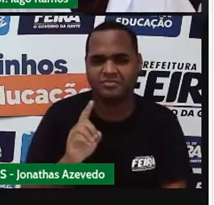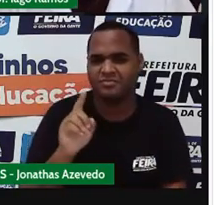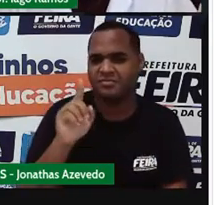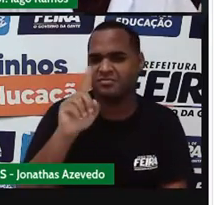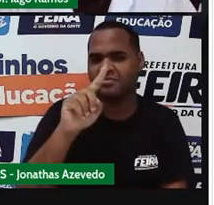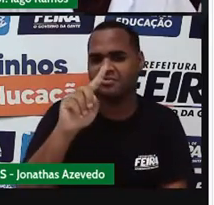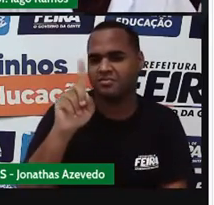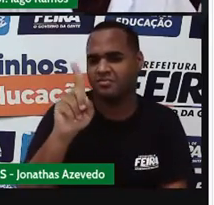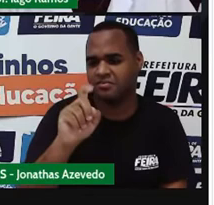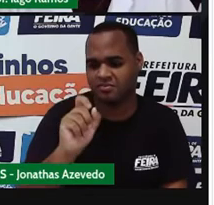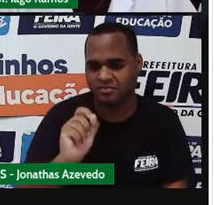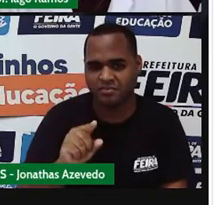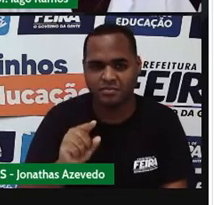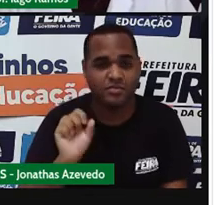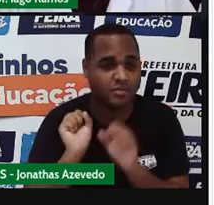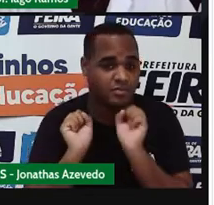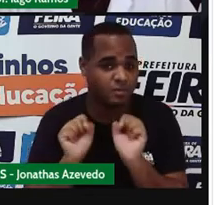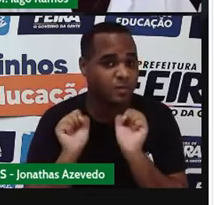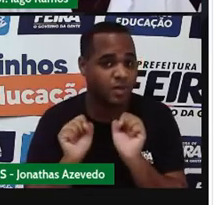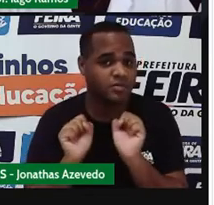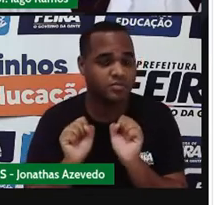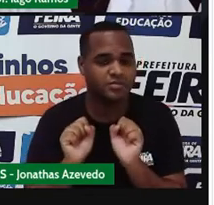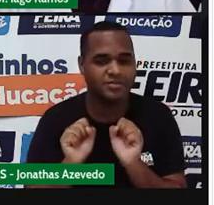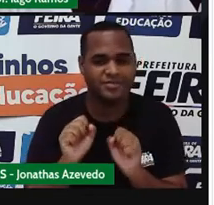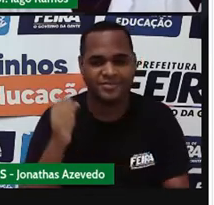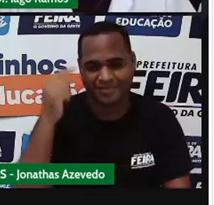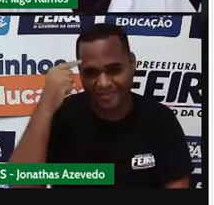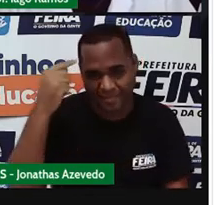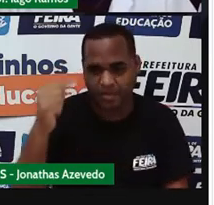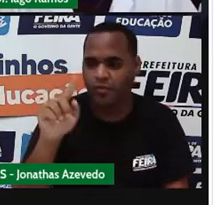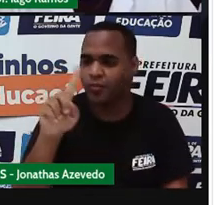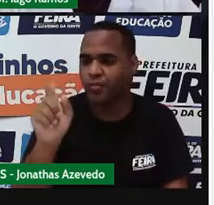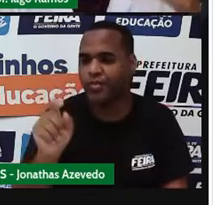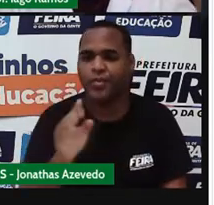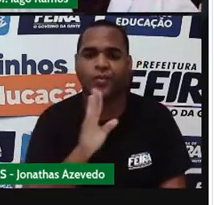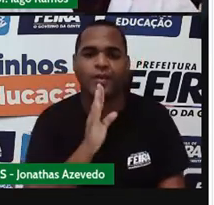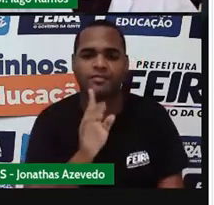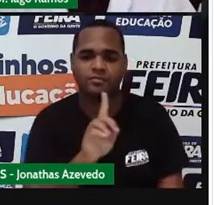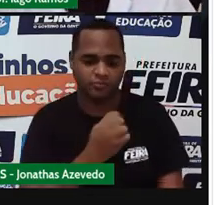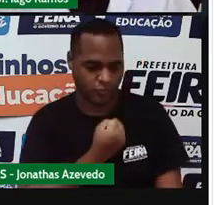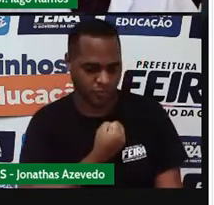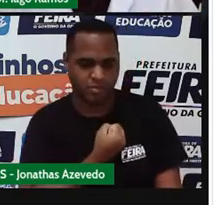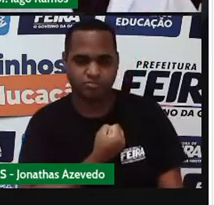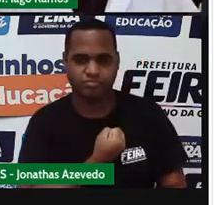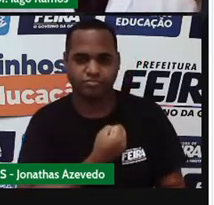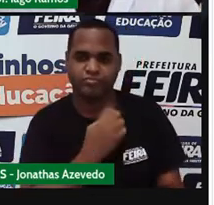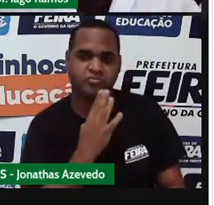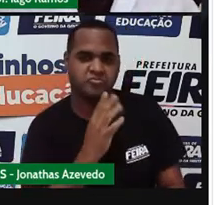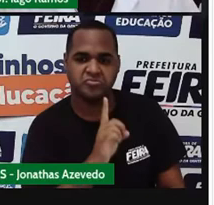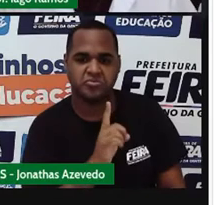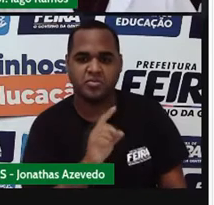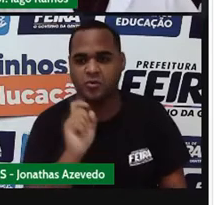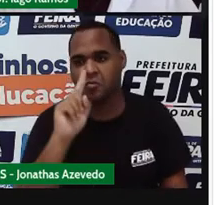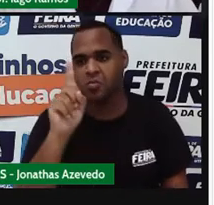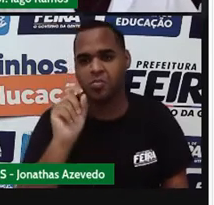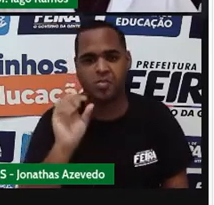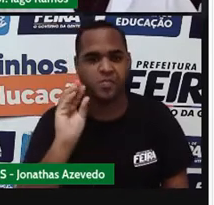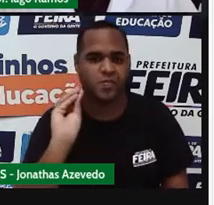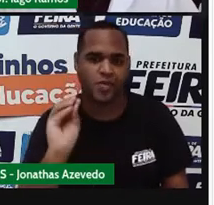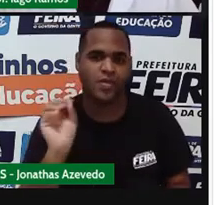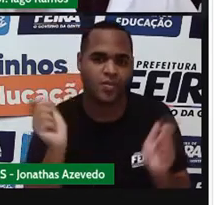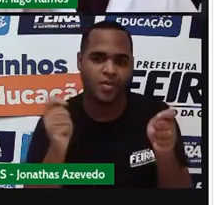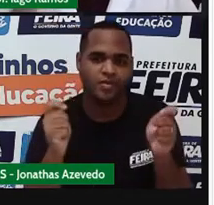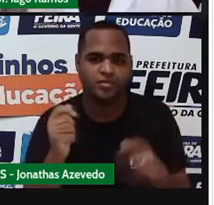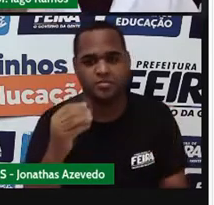né? A interrogação pode significar esse número que a gente não conhece. Então, pode ser a interrogação mais o 37.